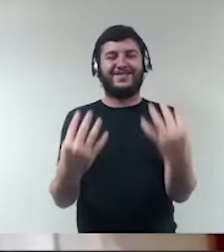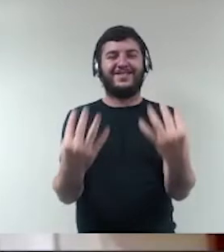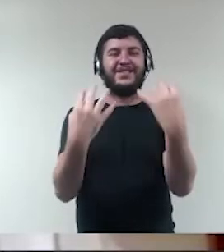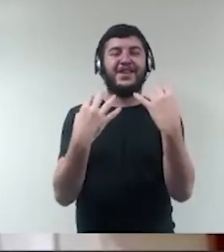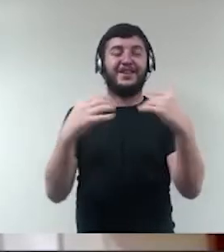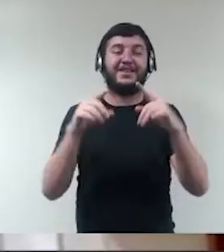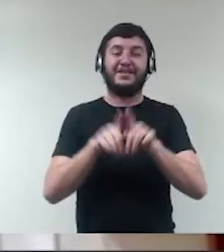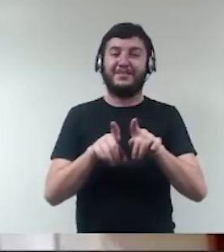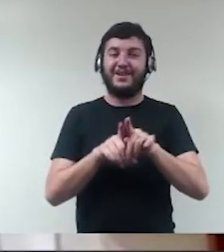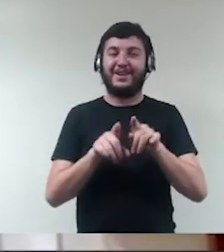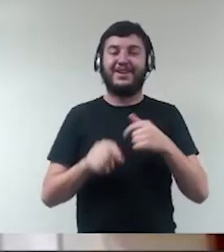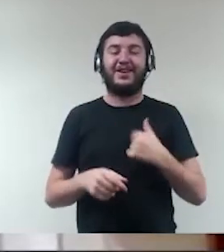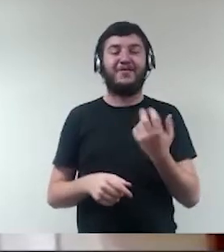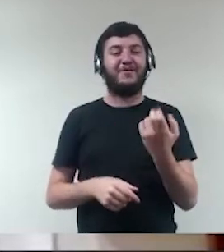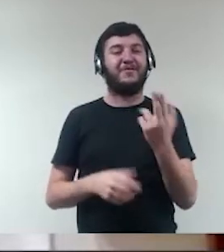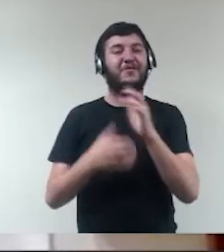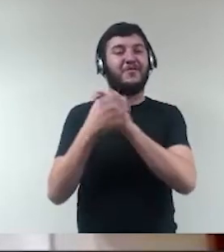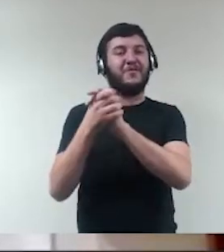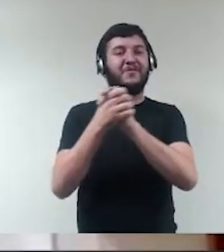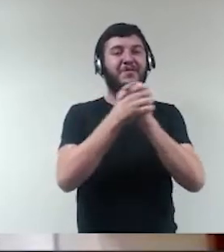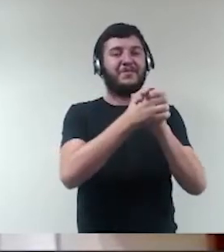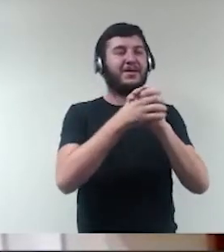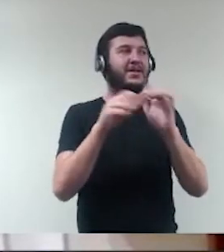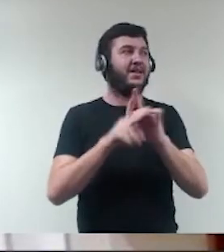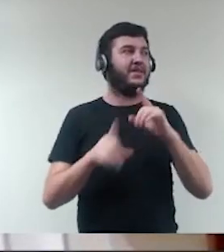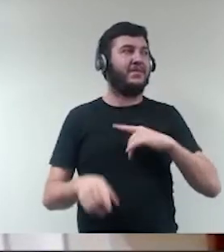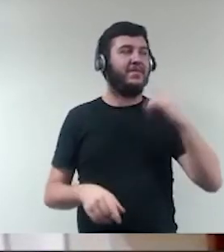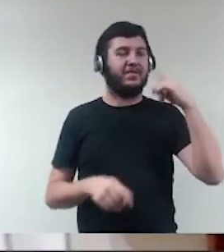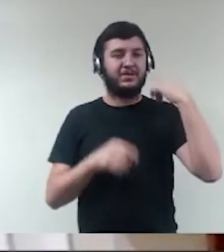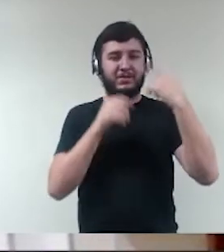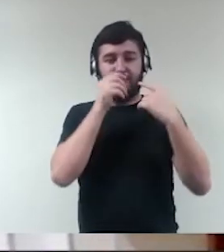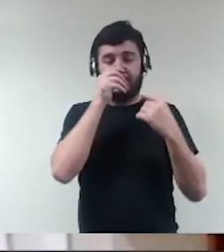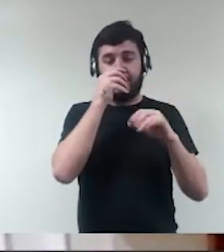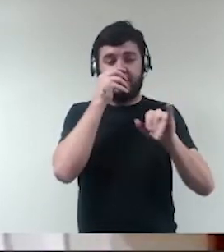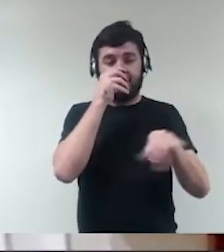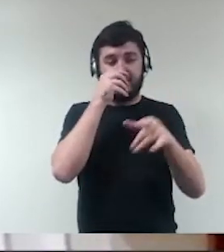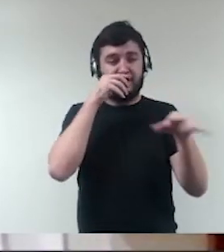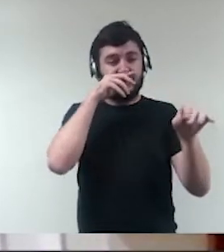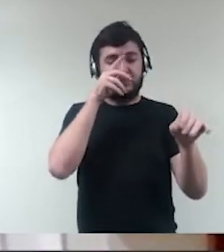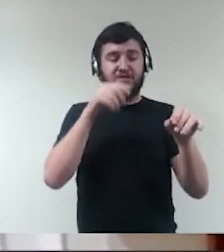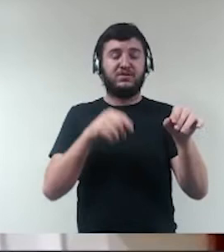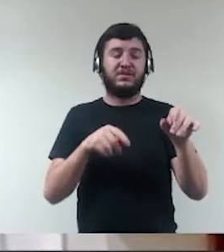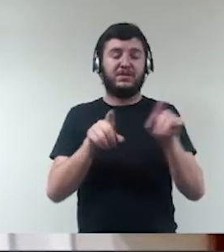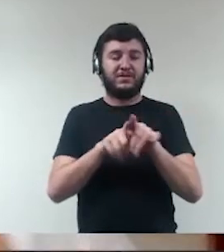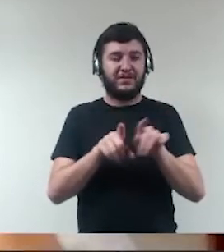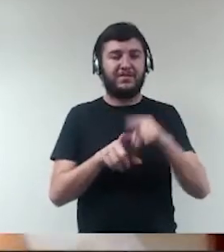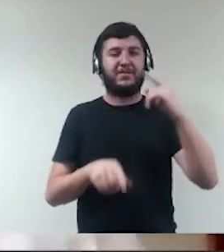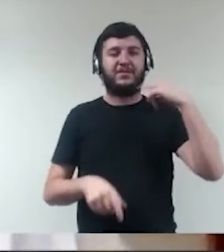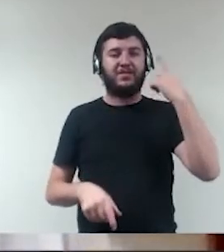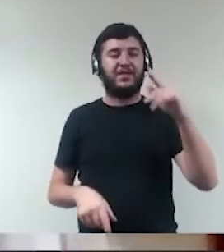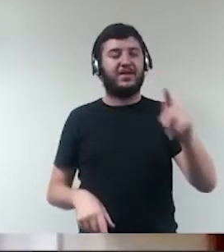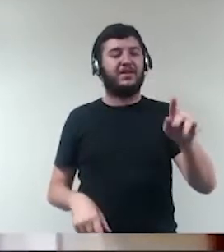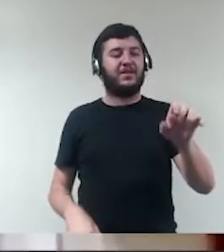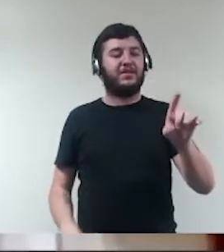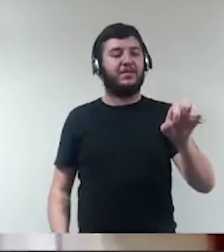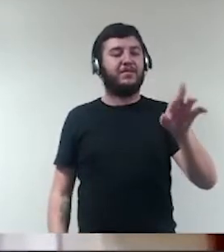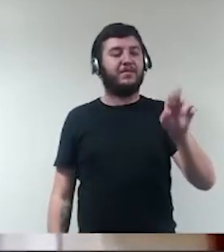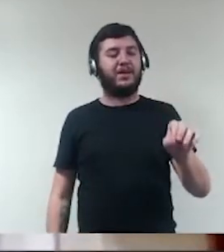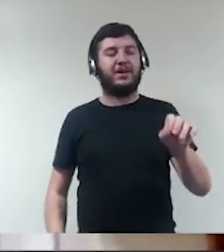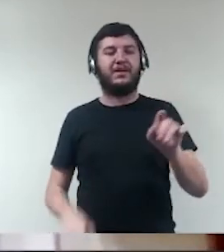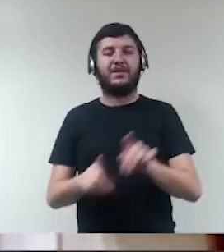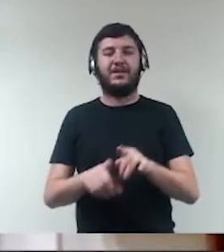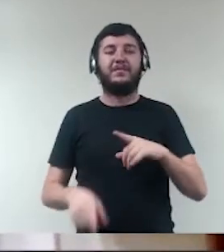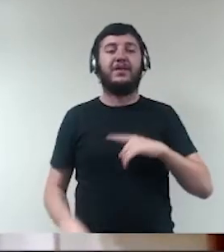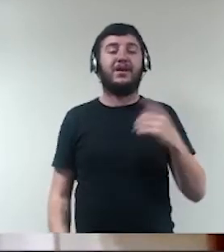E queria cumprimentar o doutor João, doutor João Carlos, doutor Pedro, doutor Pedro, já se